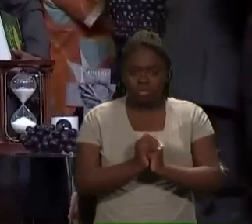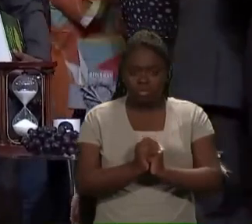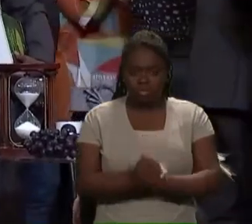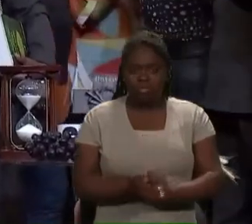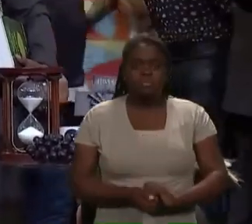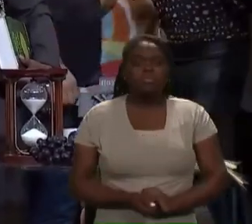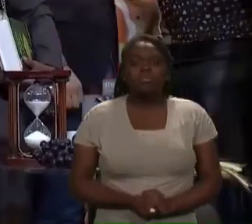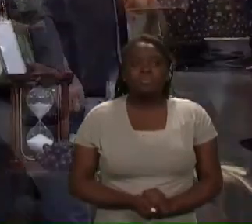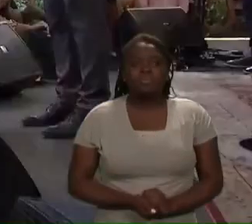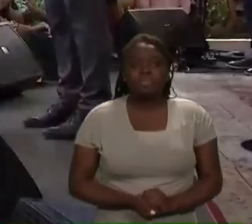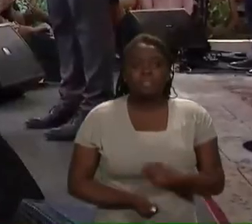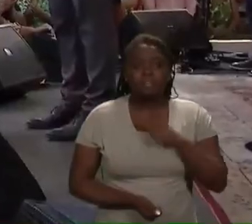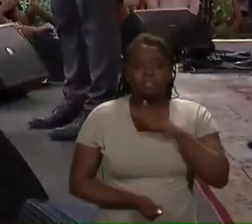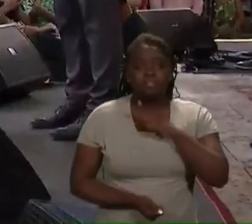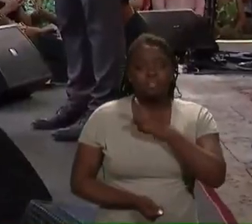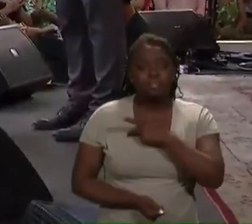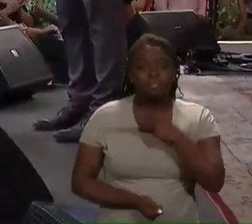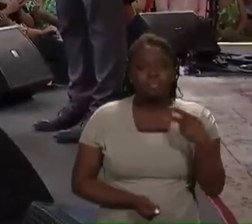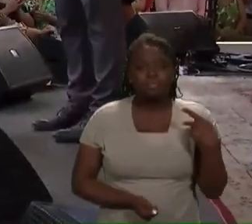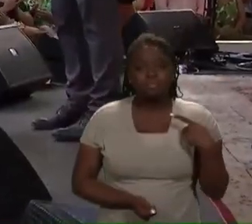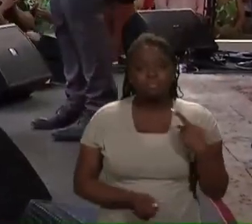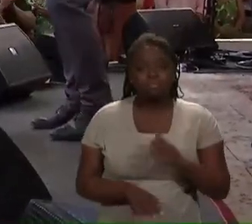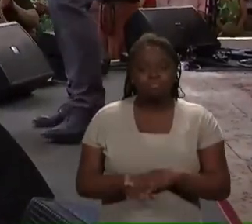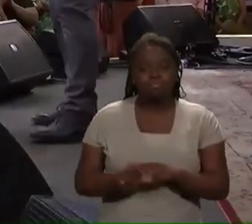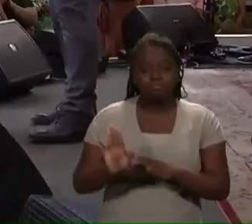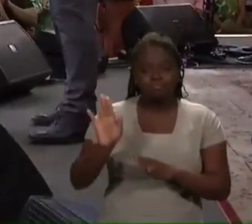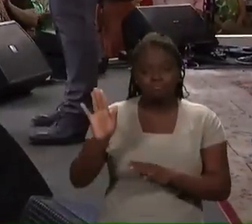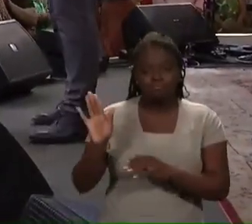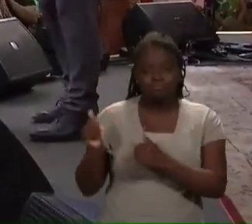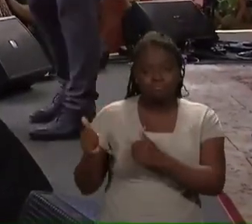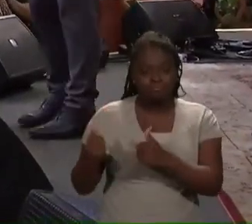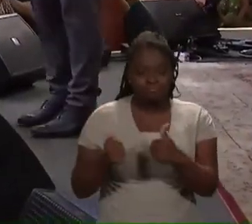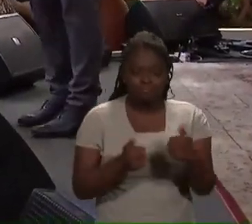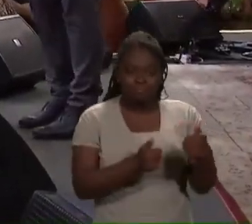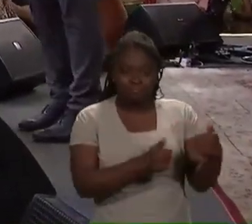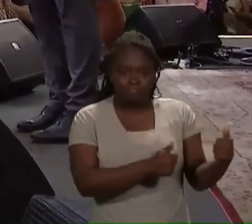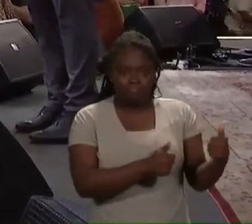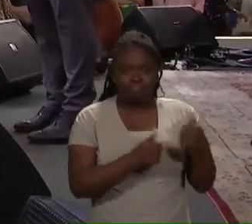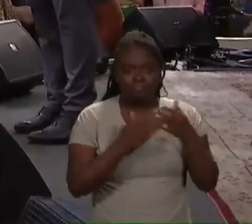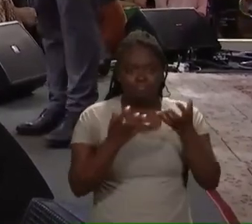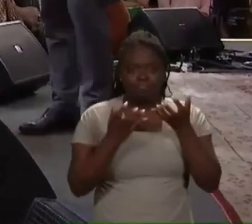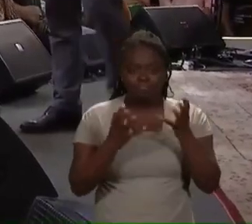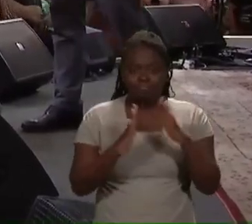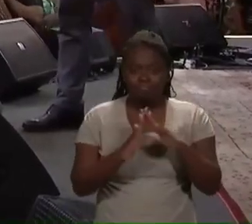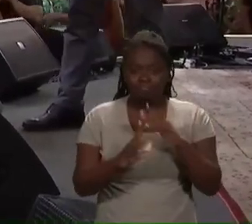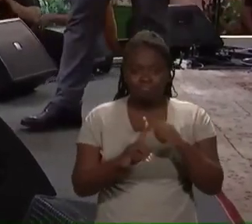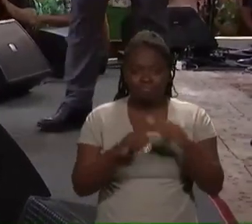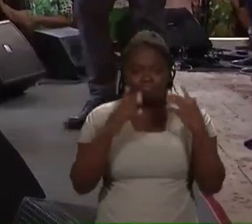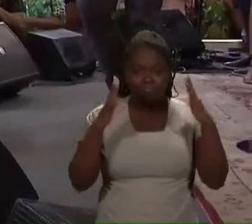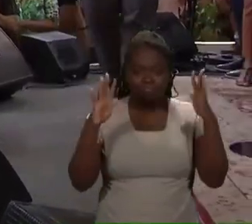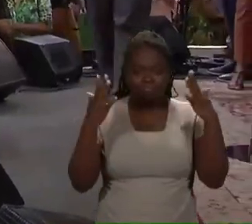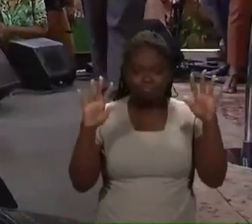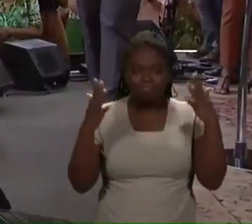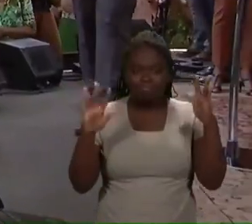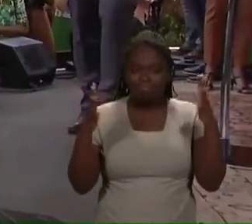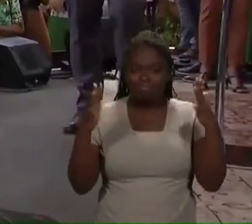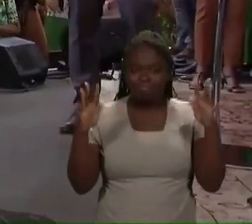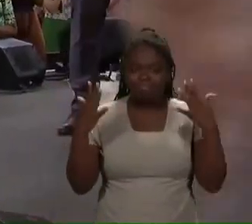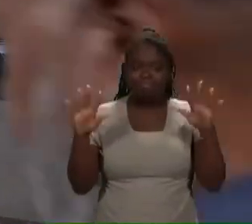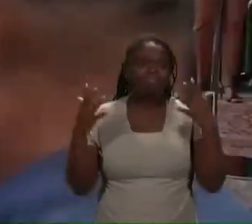Cadê meus pastores? Está ali de mão levantada. Por favor. Pode segui-los. Eu queria que a igreja aplaudisse esses irmãos.